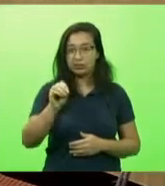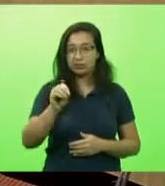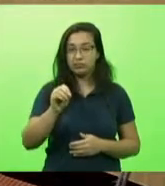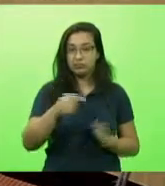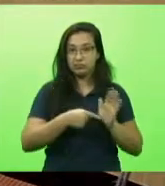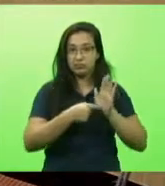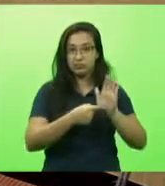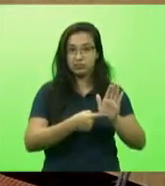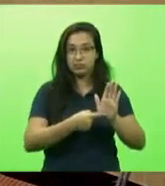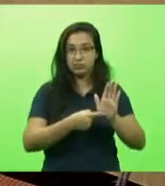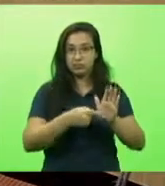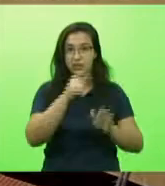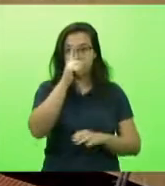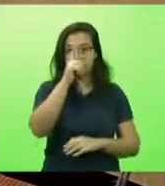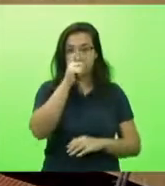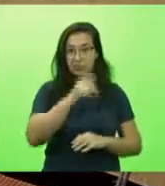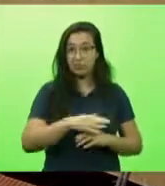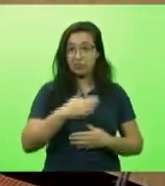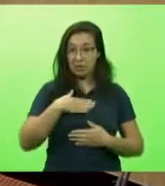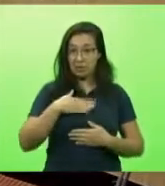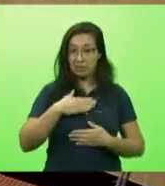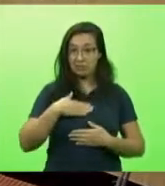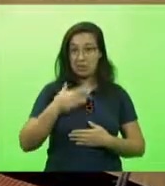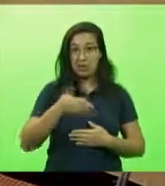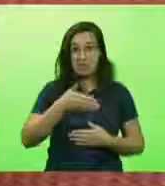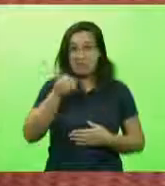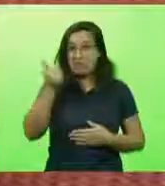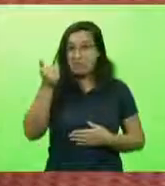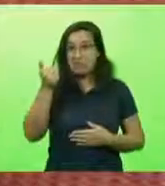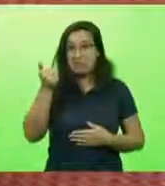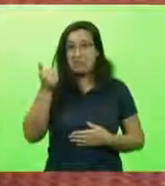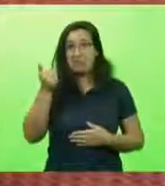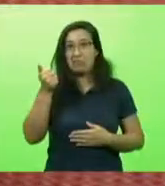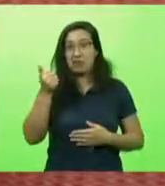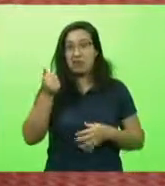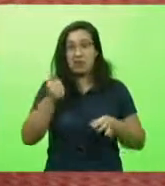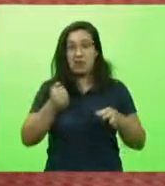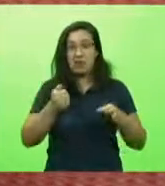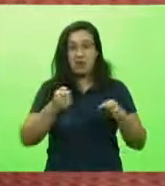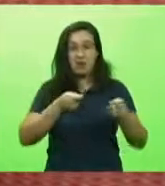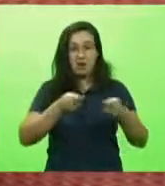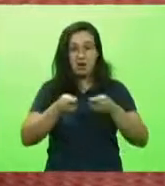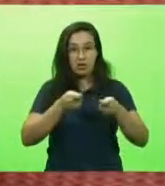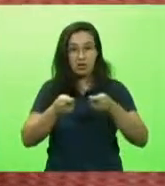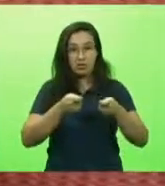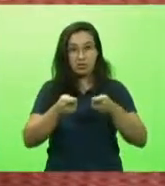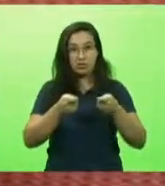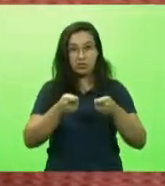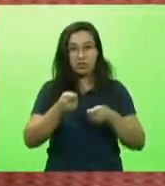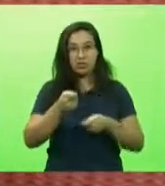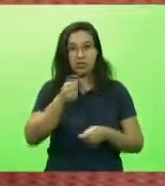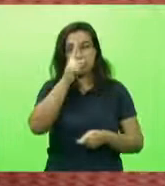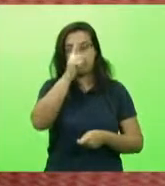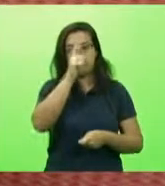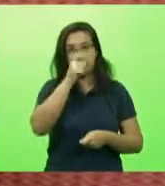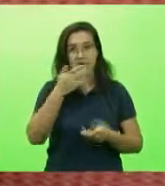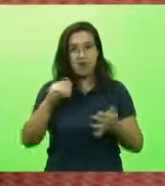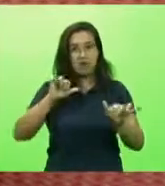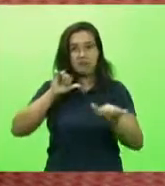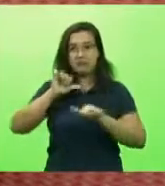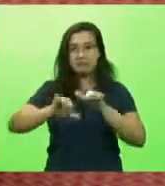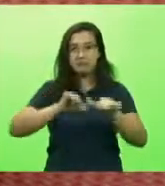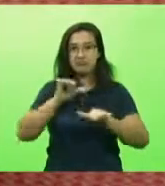um dos melhores administradores hospitalares de Santa Catarina. Transformou o hospital de Nova